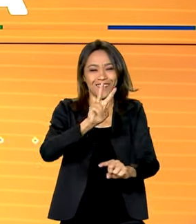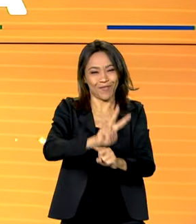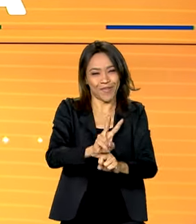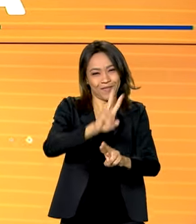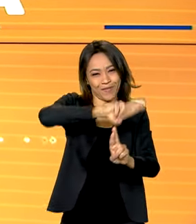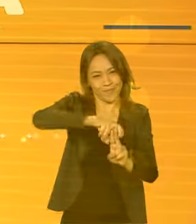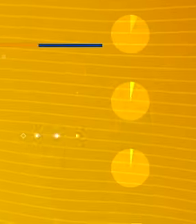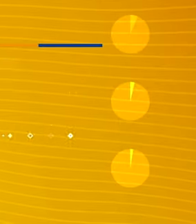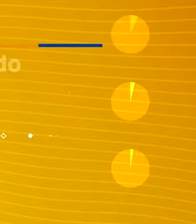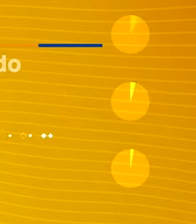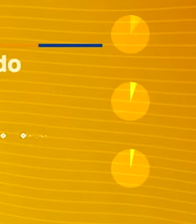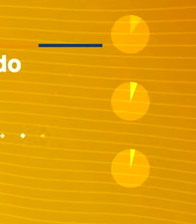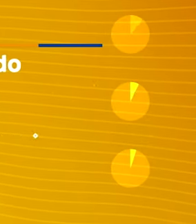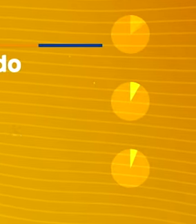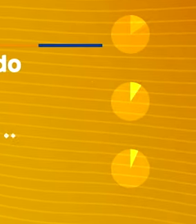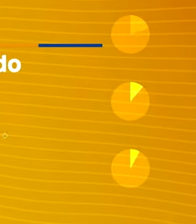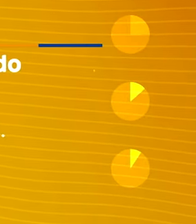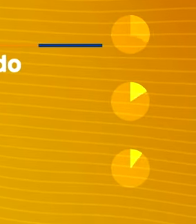instantes.